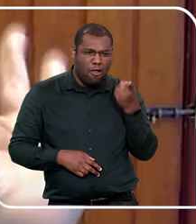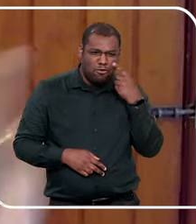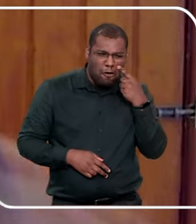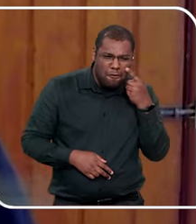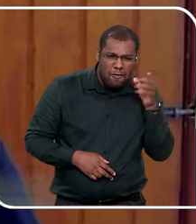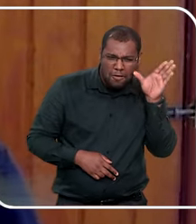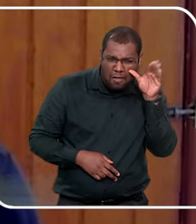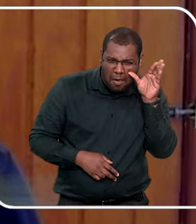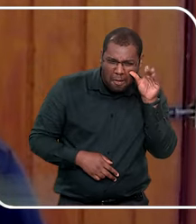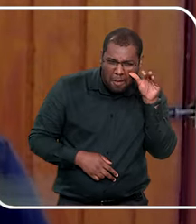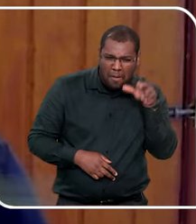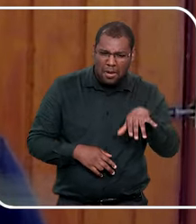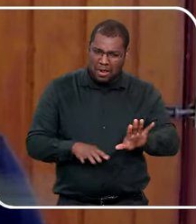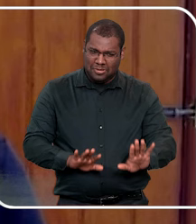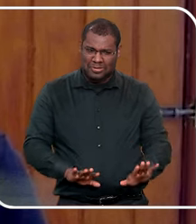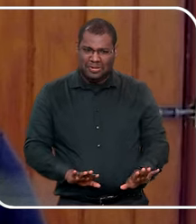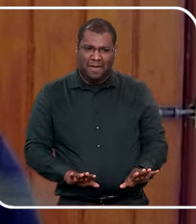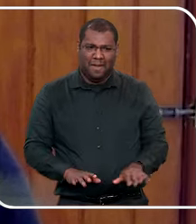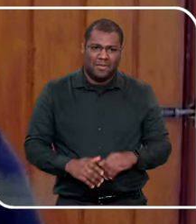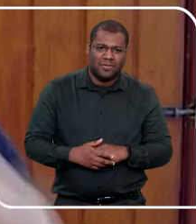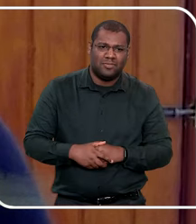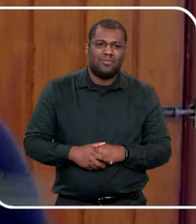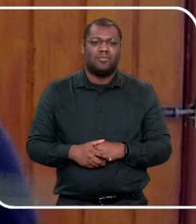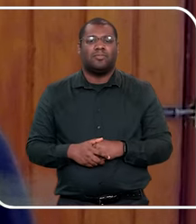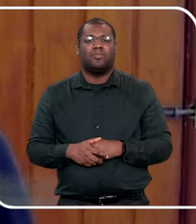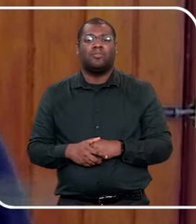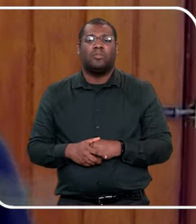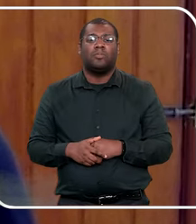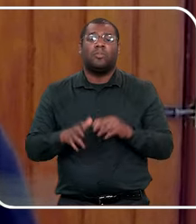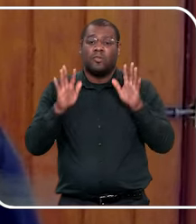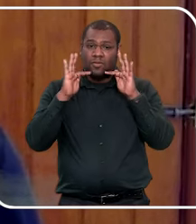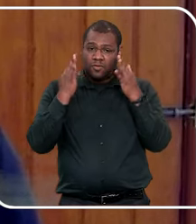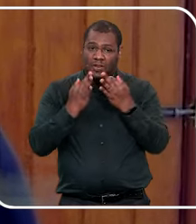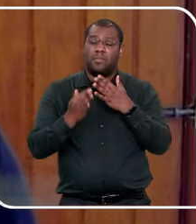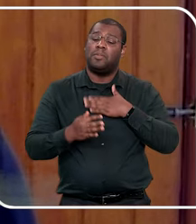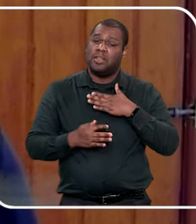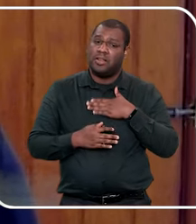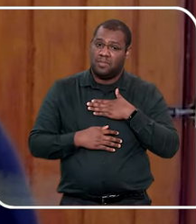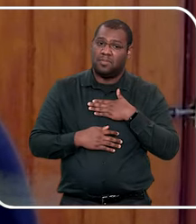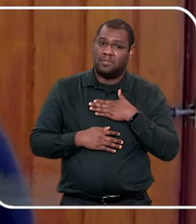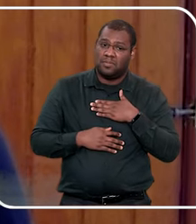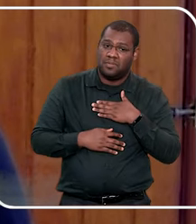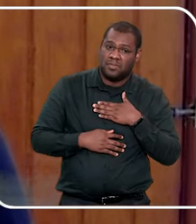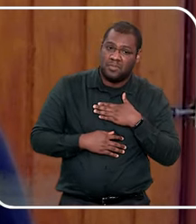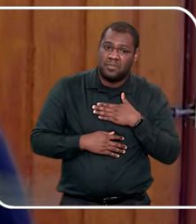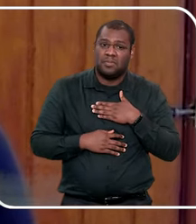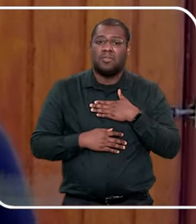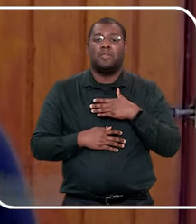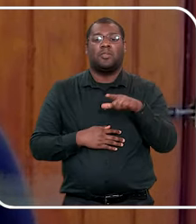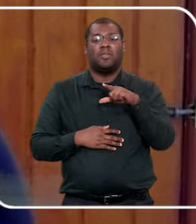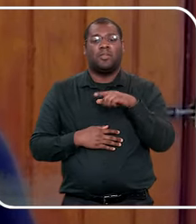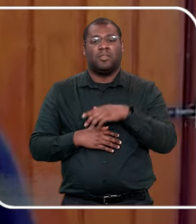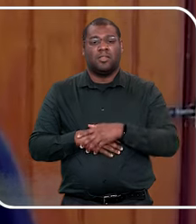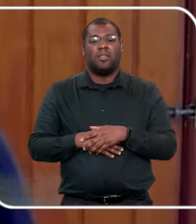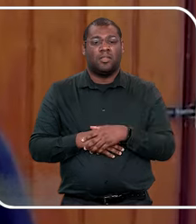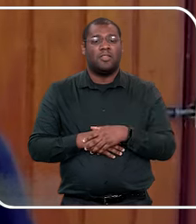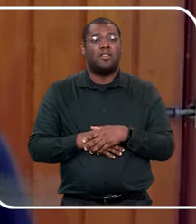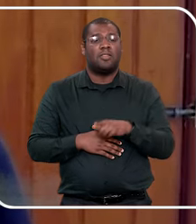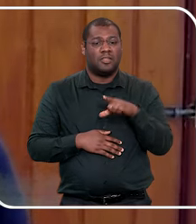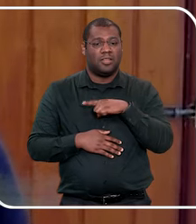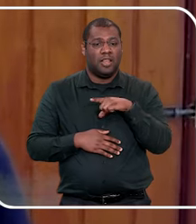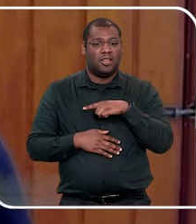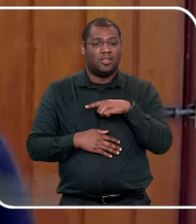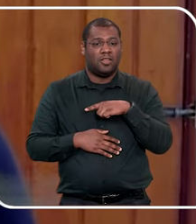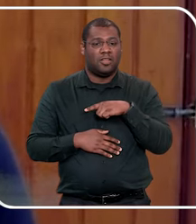tá? Da família, não vou dizer que é meu, porque, mas vão saber, mas que ele chegava, e com quatro, cinco aninhos,